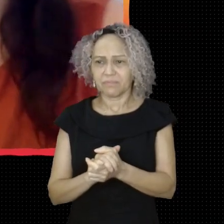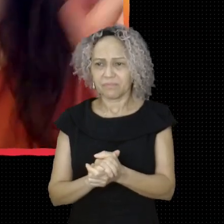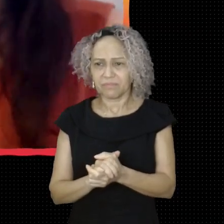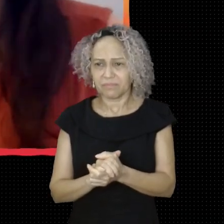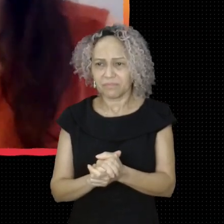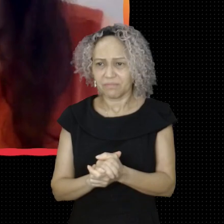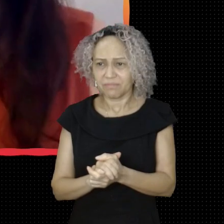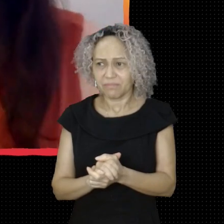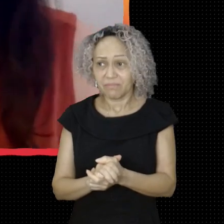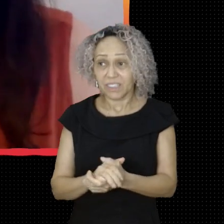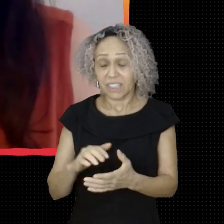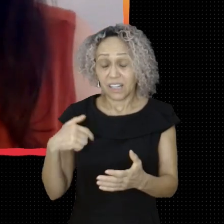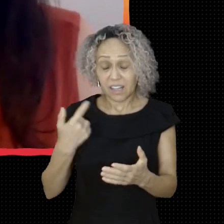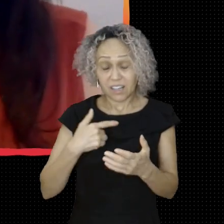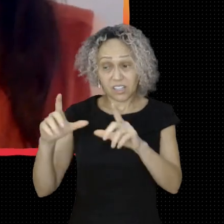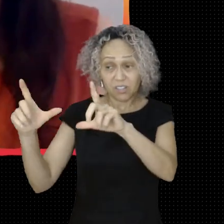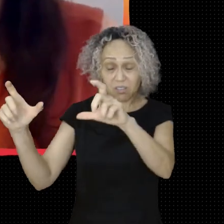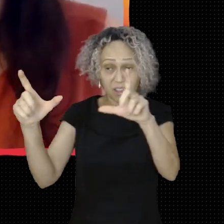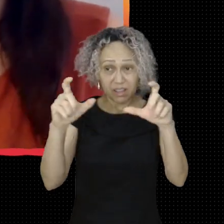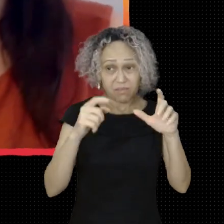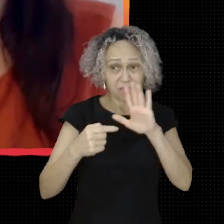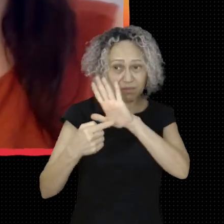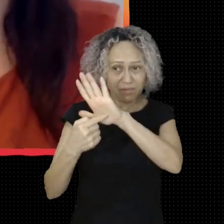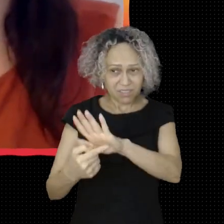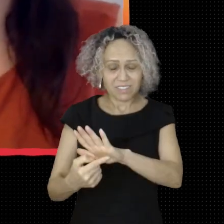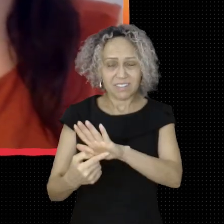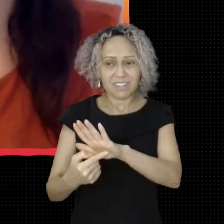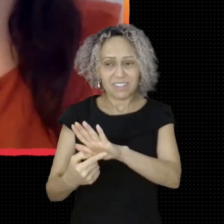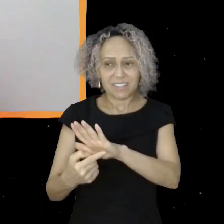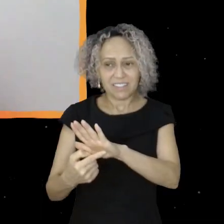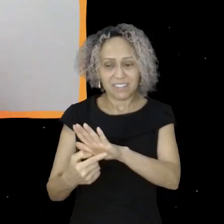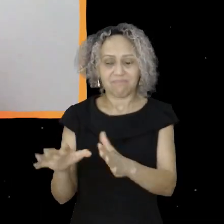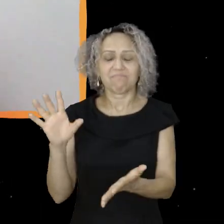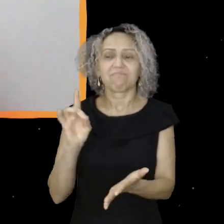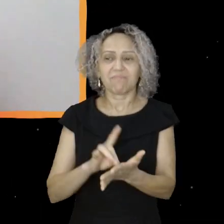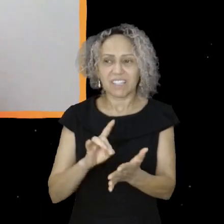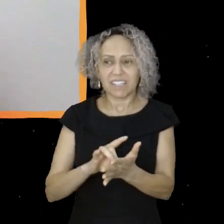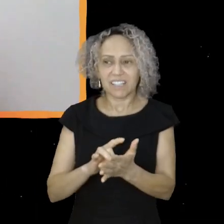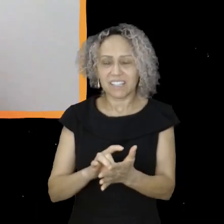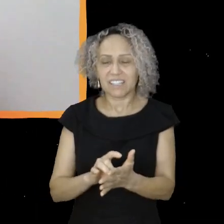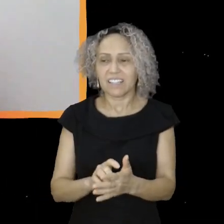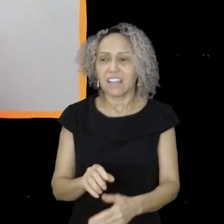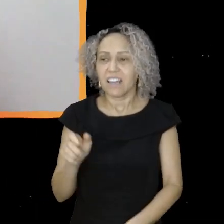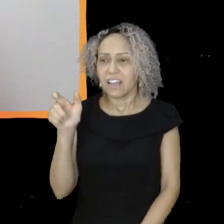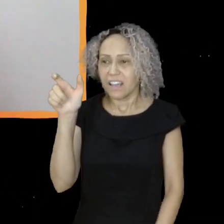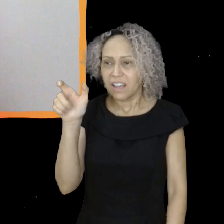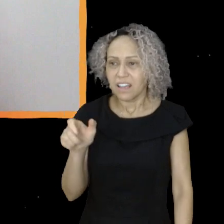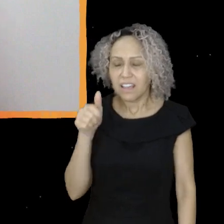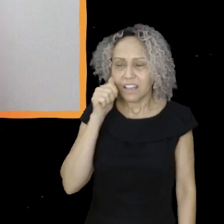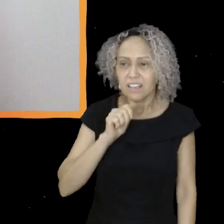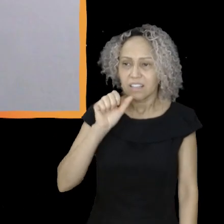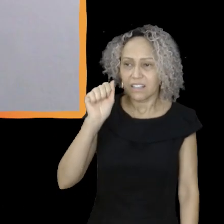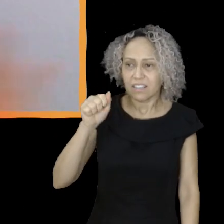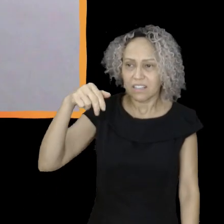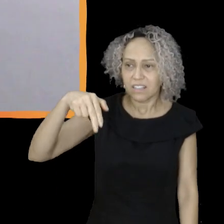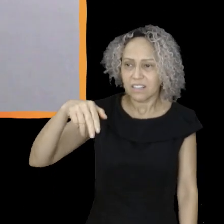A gente trouxe as fotos, gente. É verdade. Ana Júlia Ribeiro é o nome da nossa convidada. Nem pense em